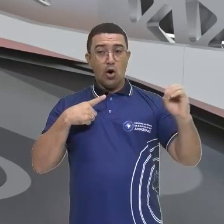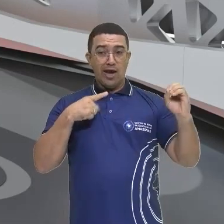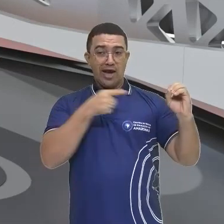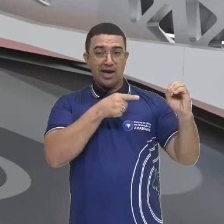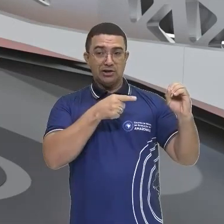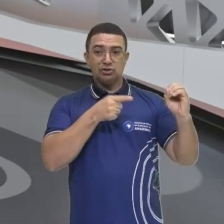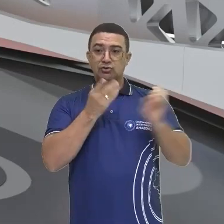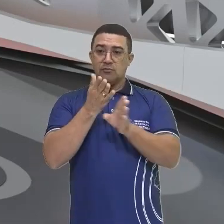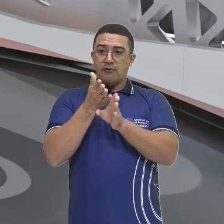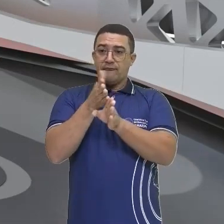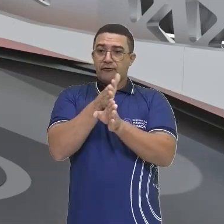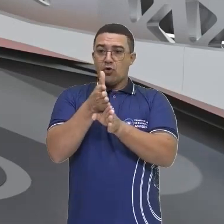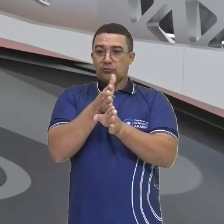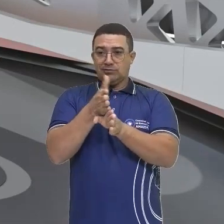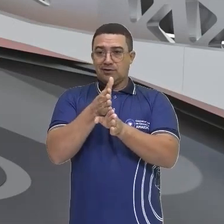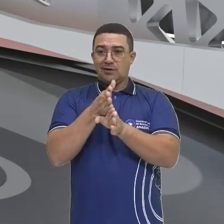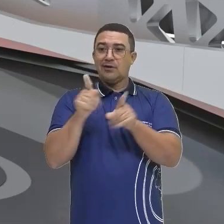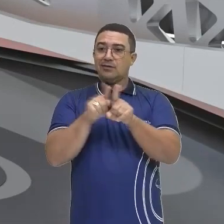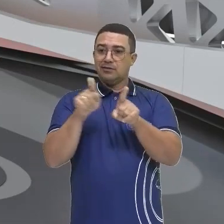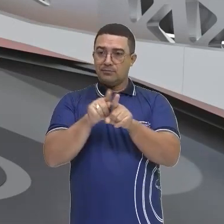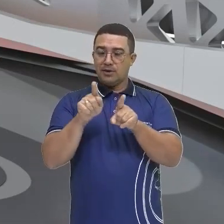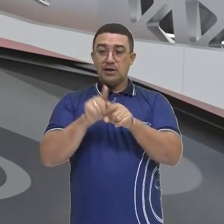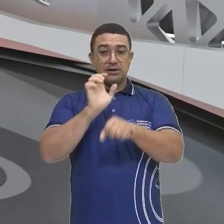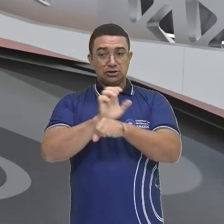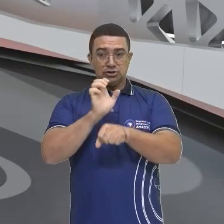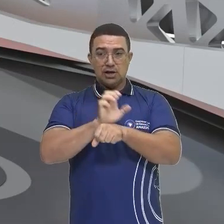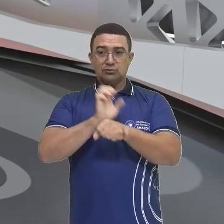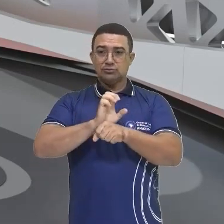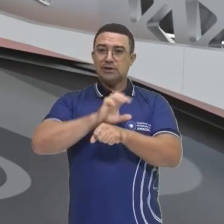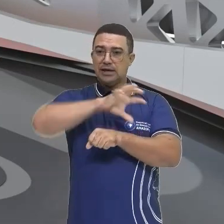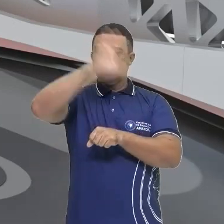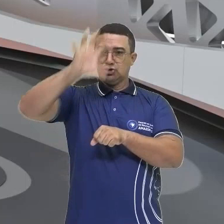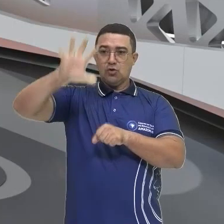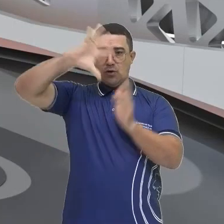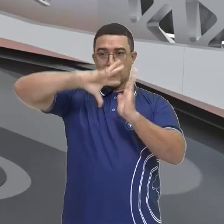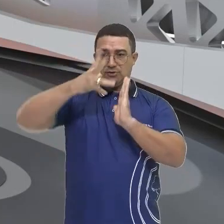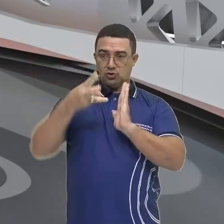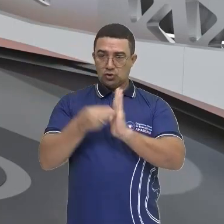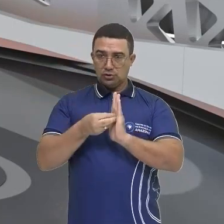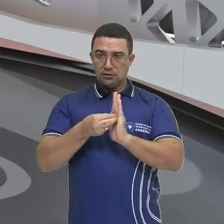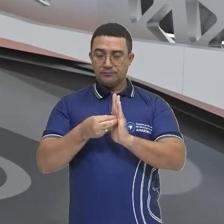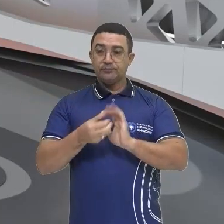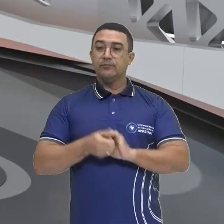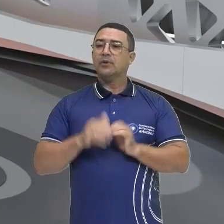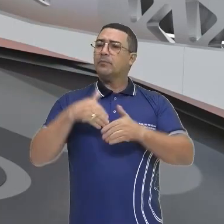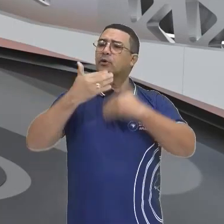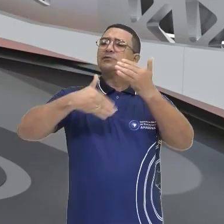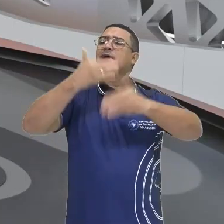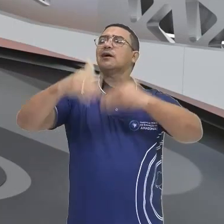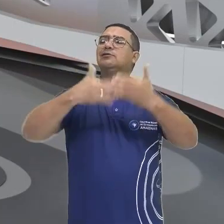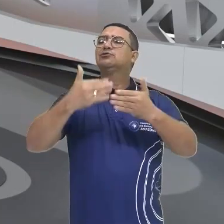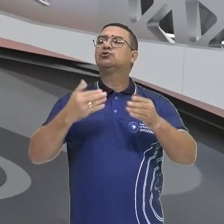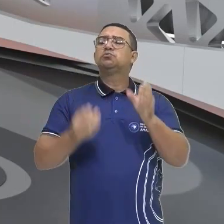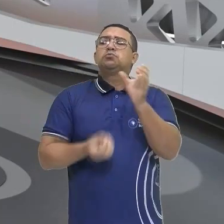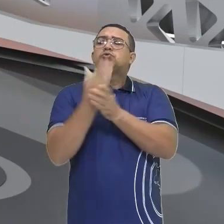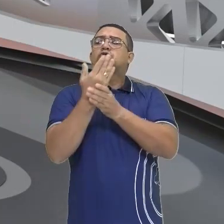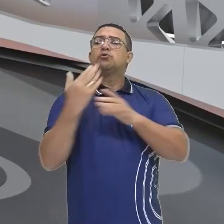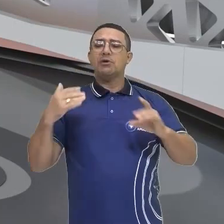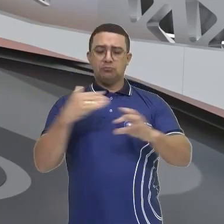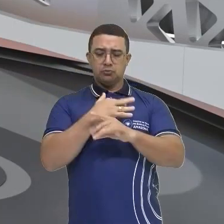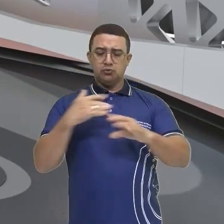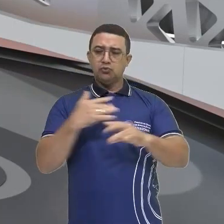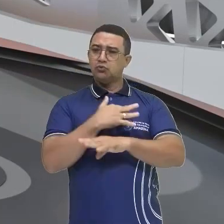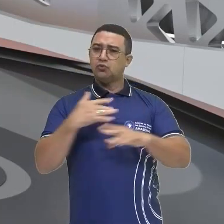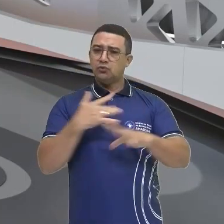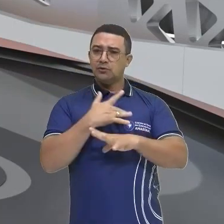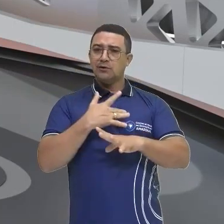faz fronteira também ali com os estados da nossa região. E aí, no processo de urbanização da Amazônia, a gente vai relembrar o que